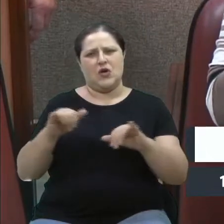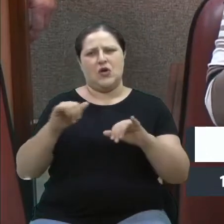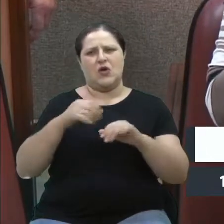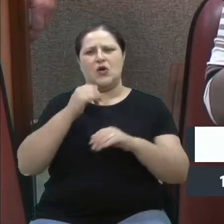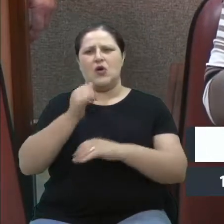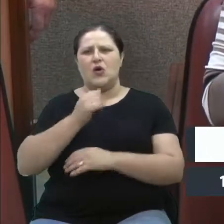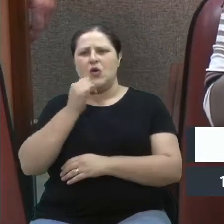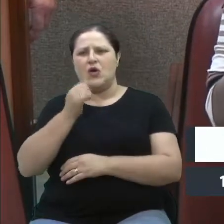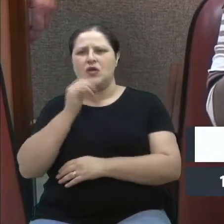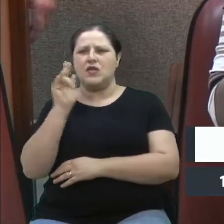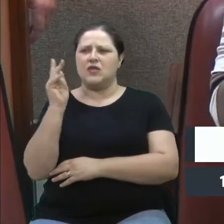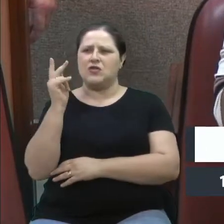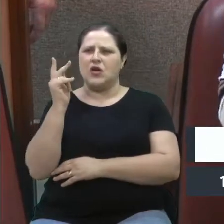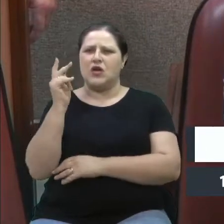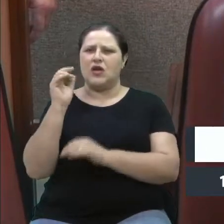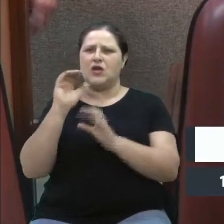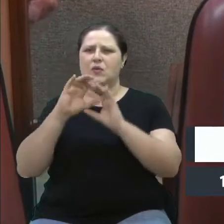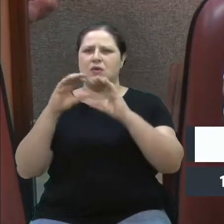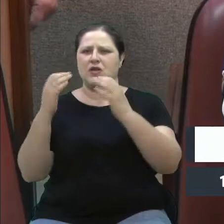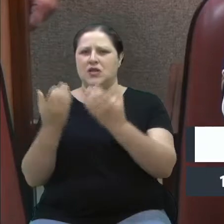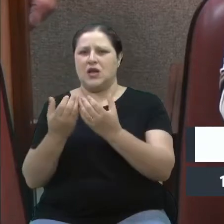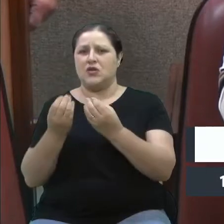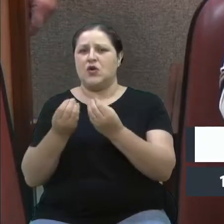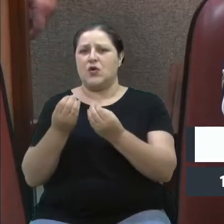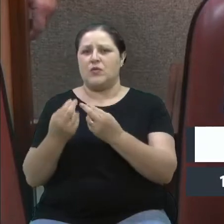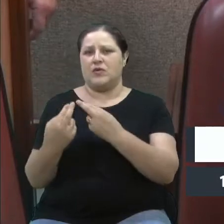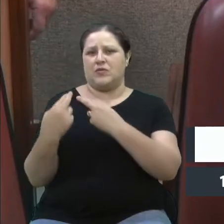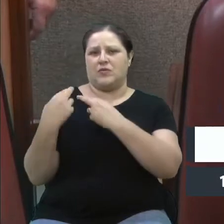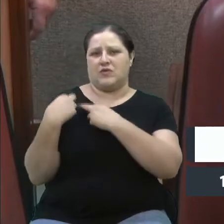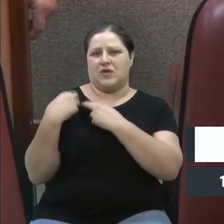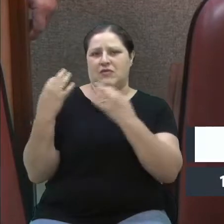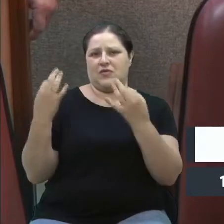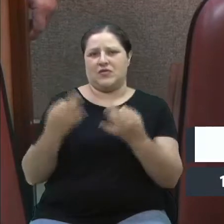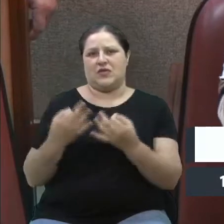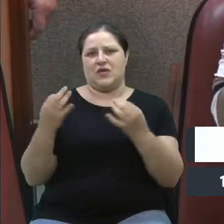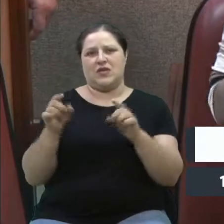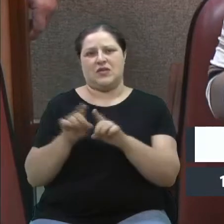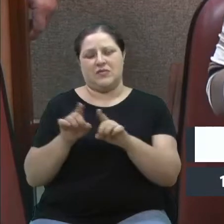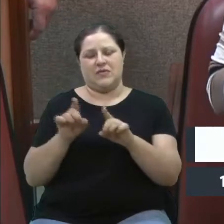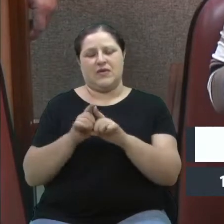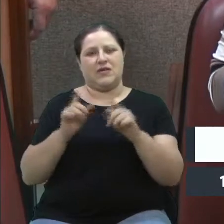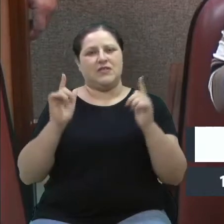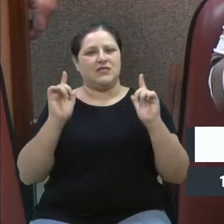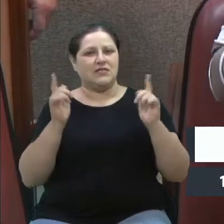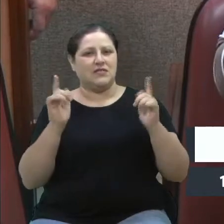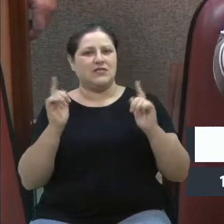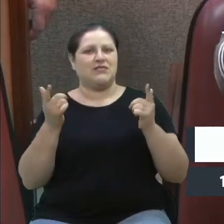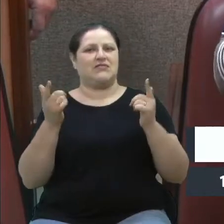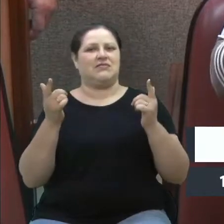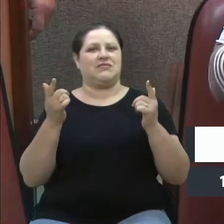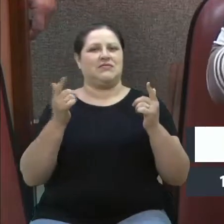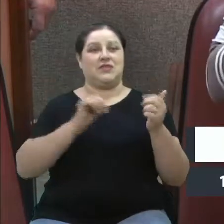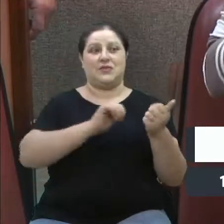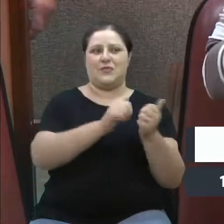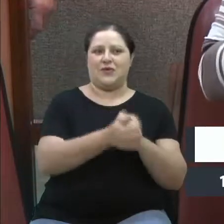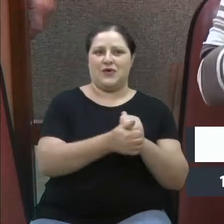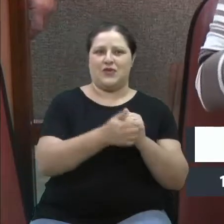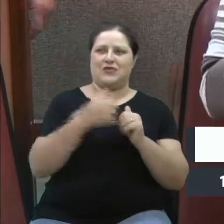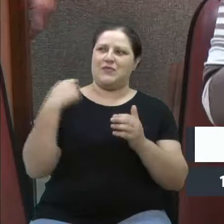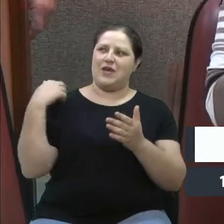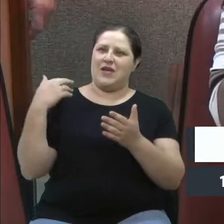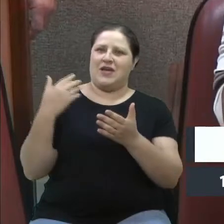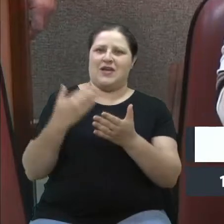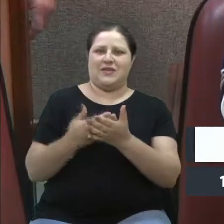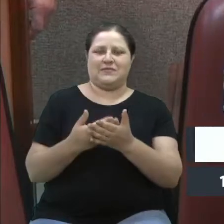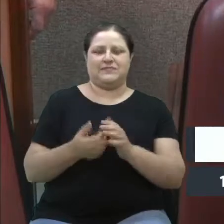forma responsável, séria, mas também tratando de entretenimento, tratando de esporte, e ao longo de todo esse tempo. A